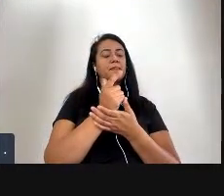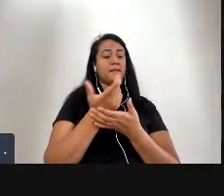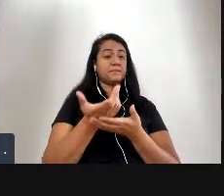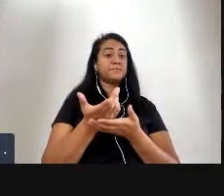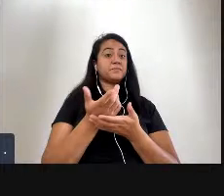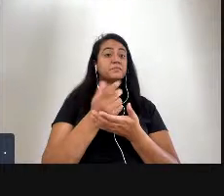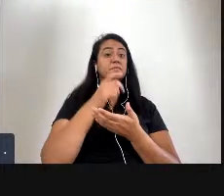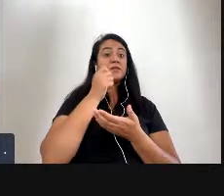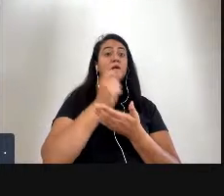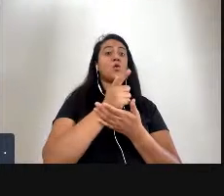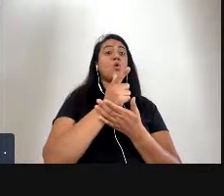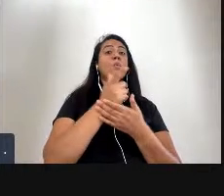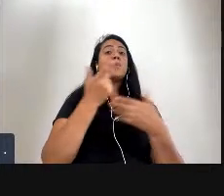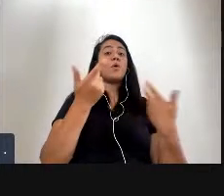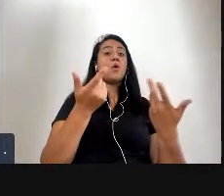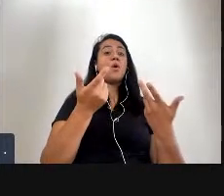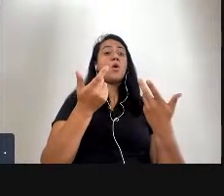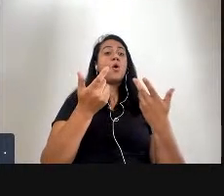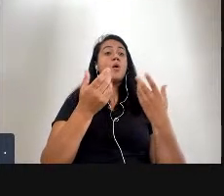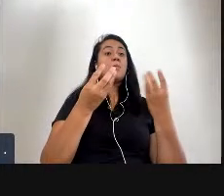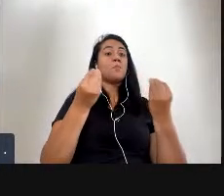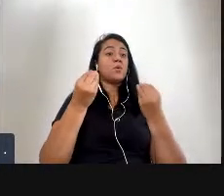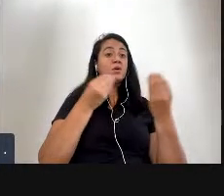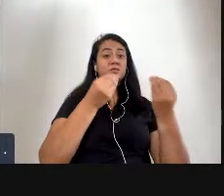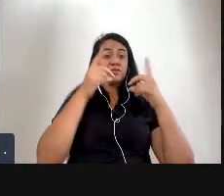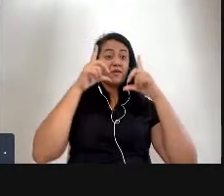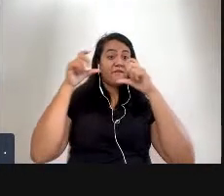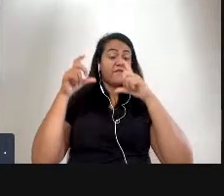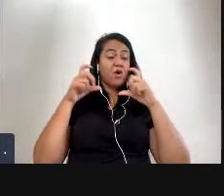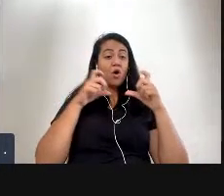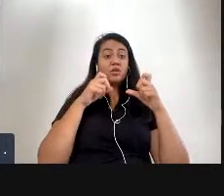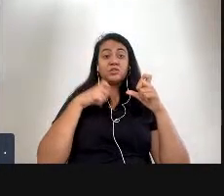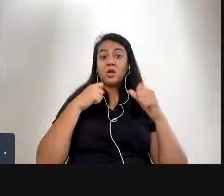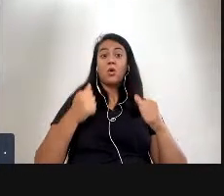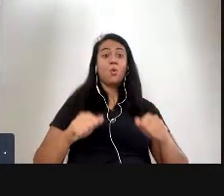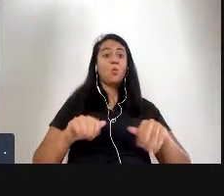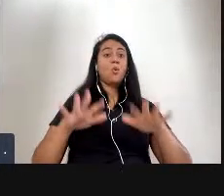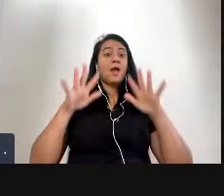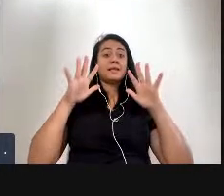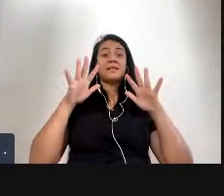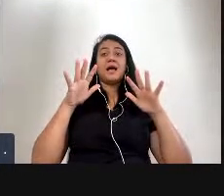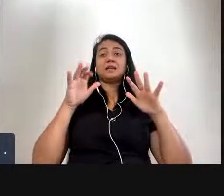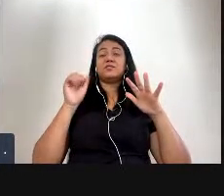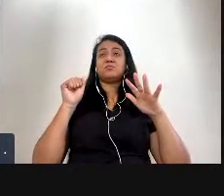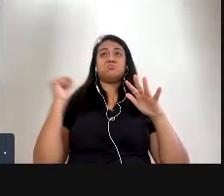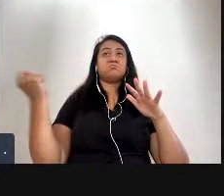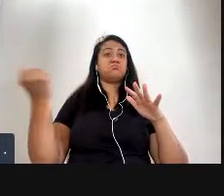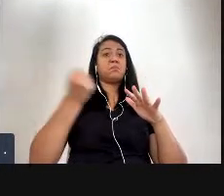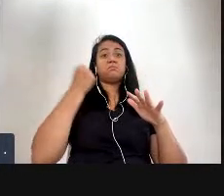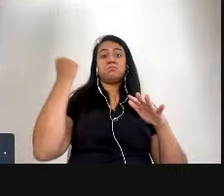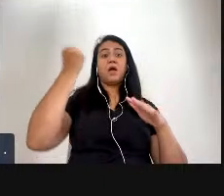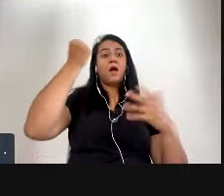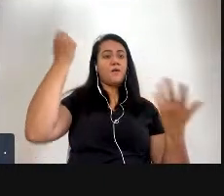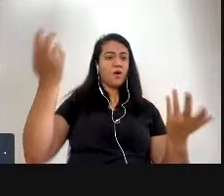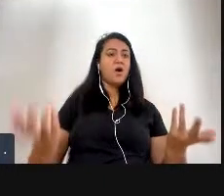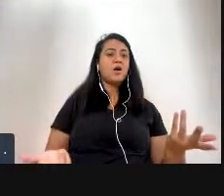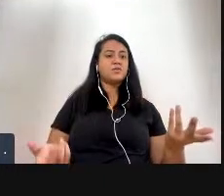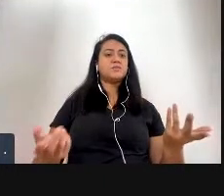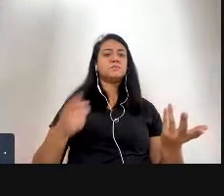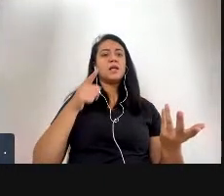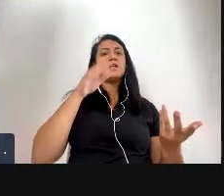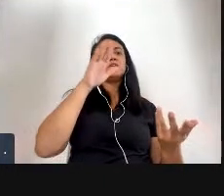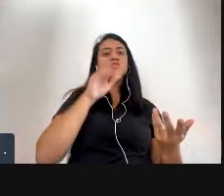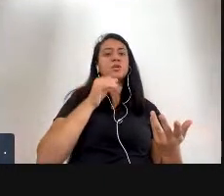fotos da Vivian isso tem uma qualidade fenomenal ele que chama a atenção do Maluf